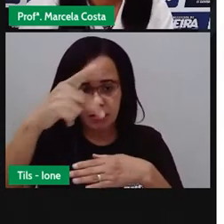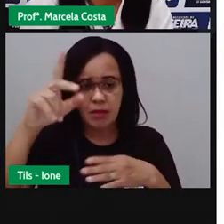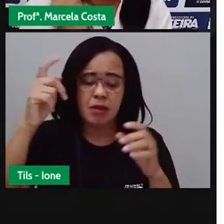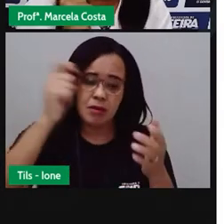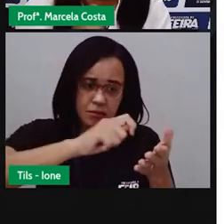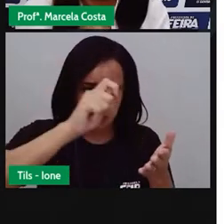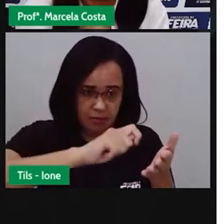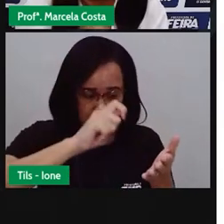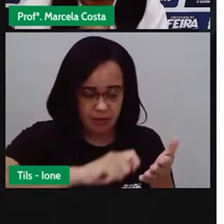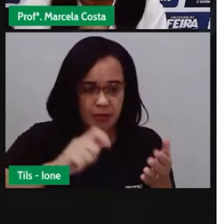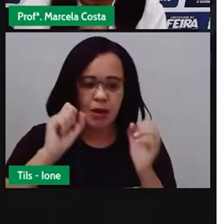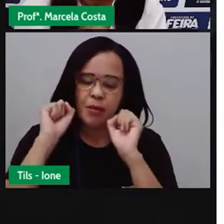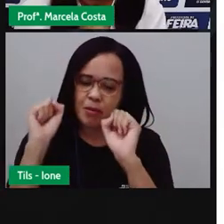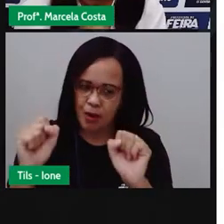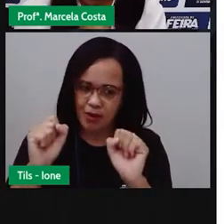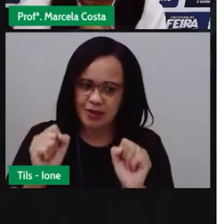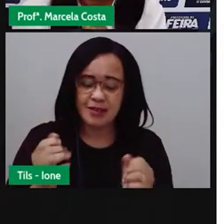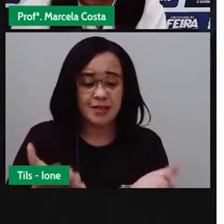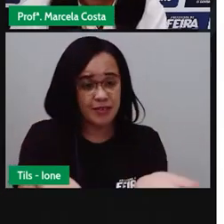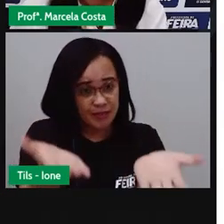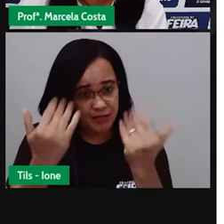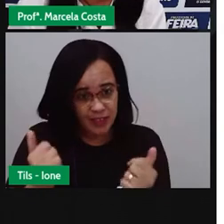Então, vamos escrever um convite?